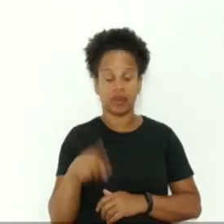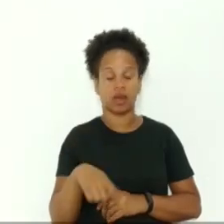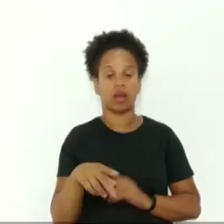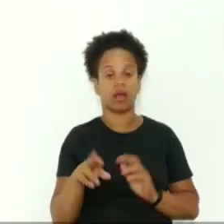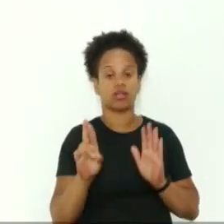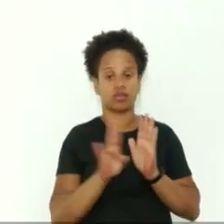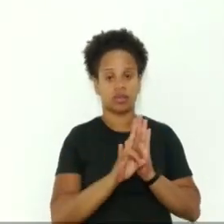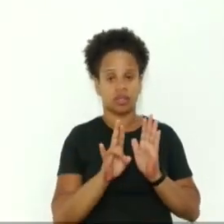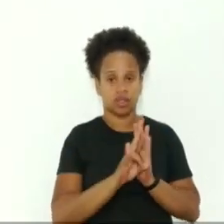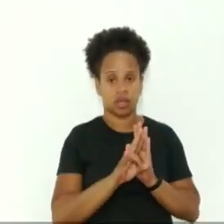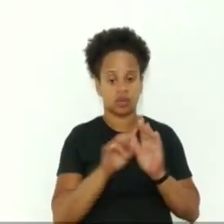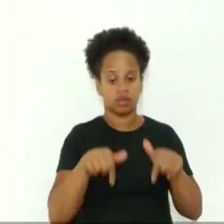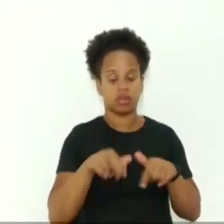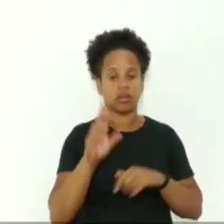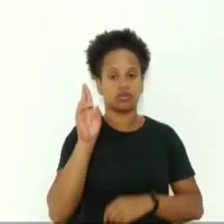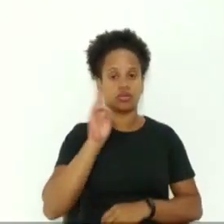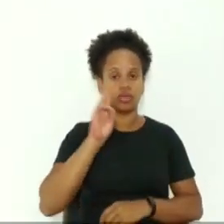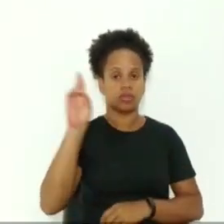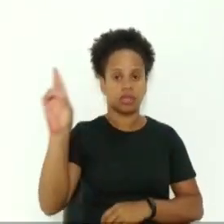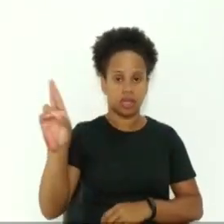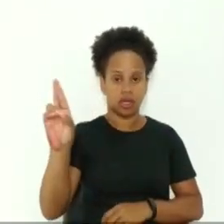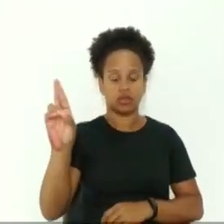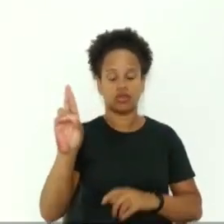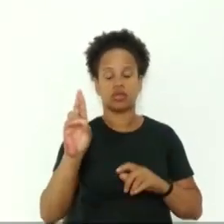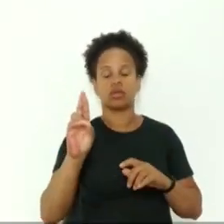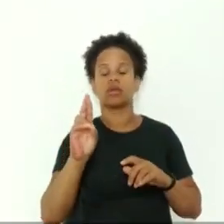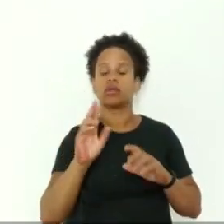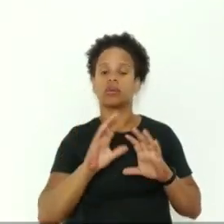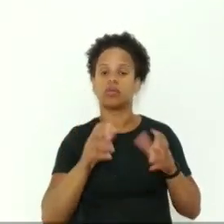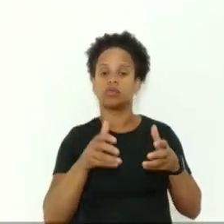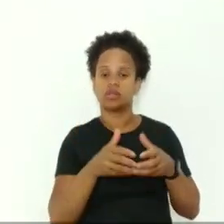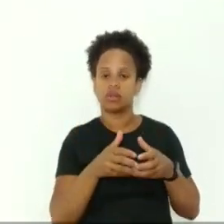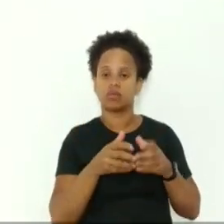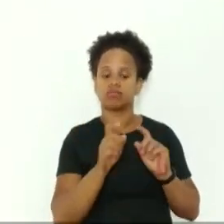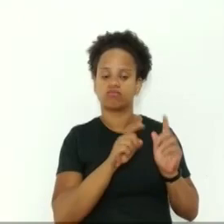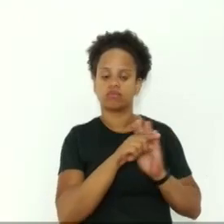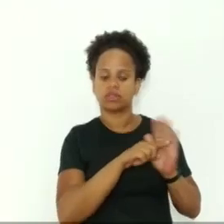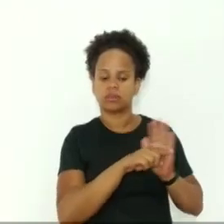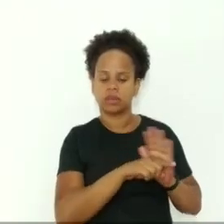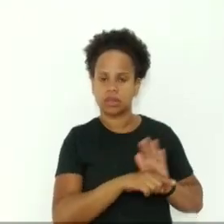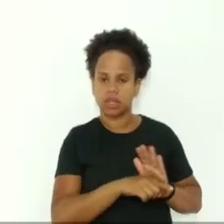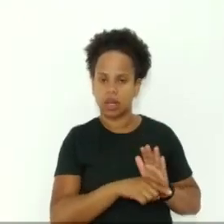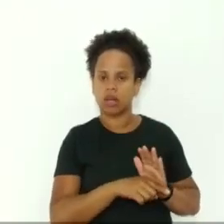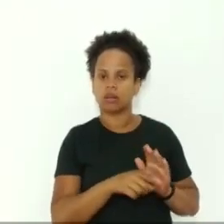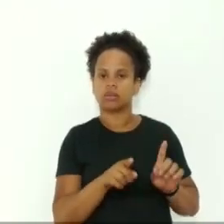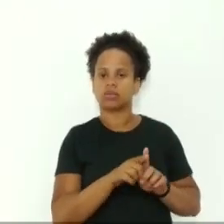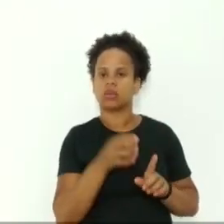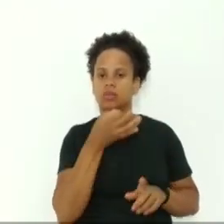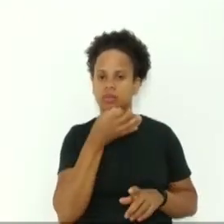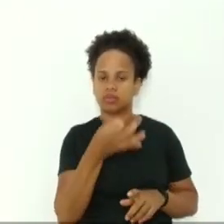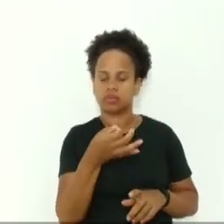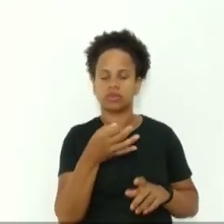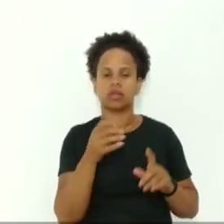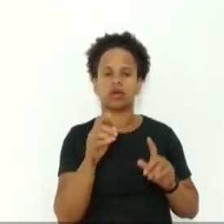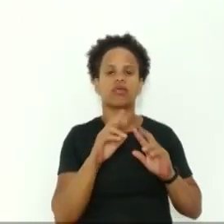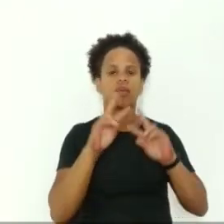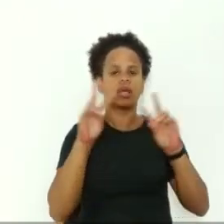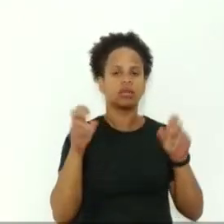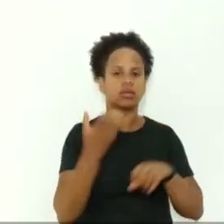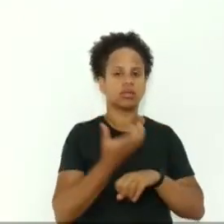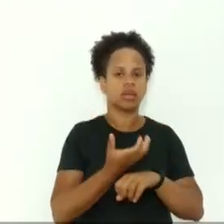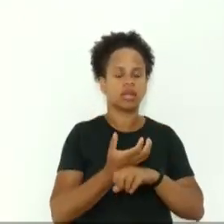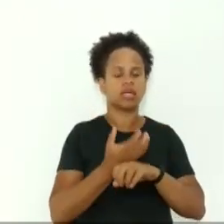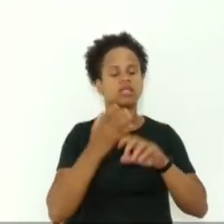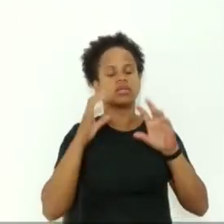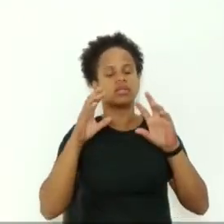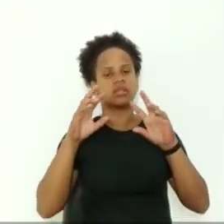a esta comissão examinar e emitir parecer sobre matéria que disponham sobre cidadania e direitos humanos.